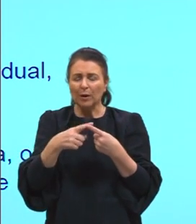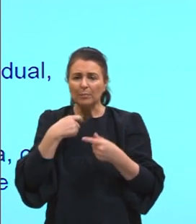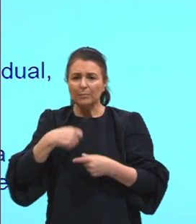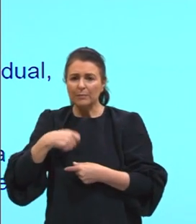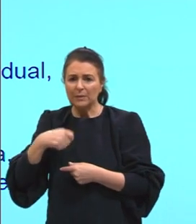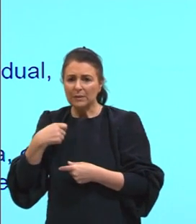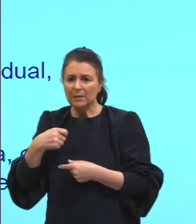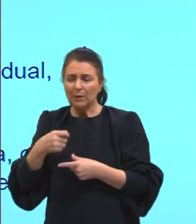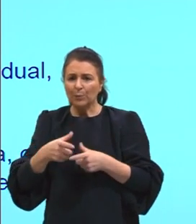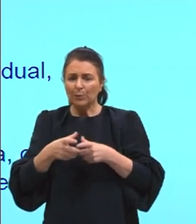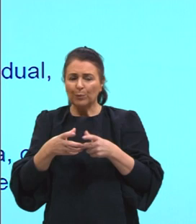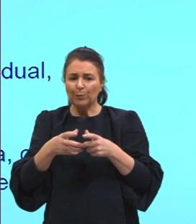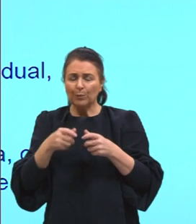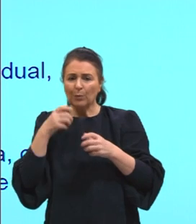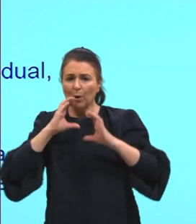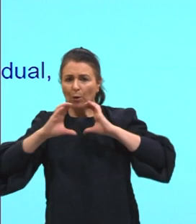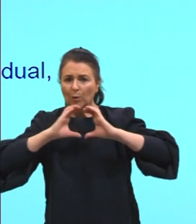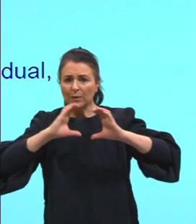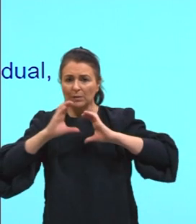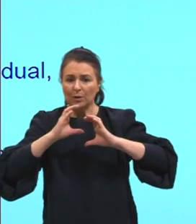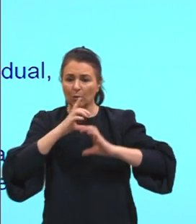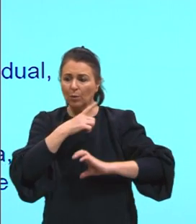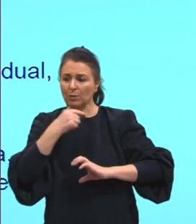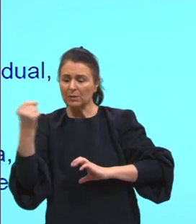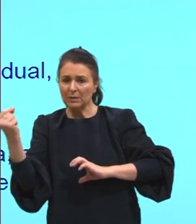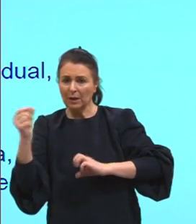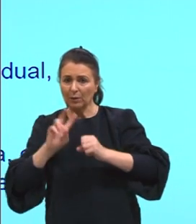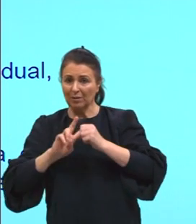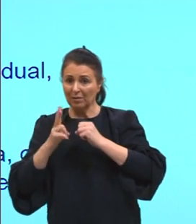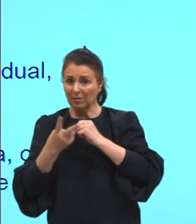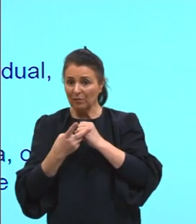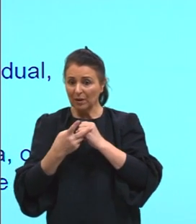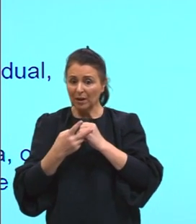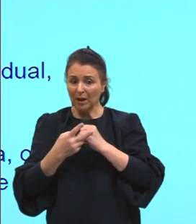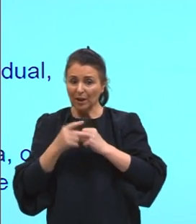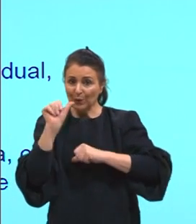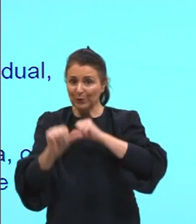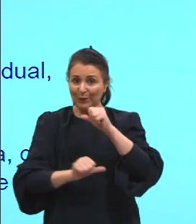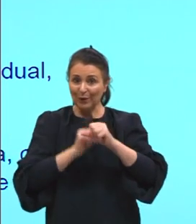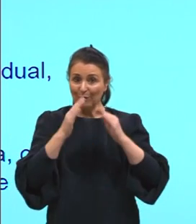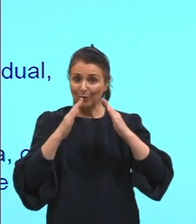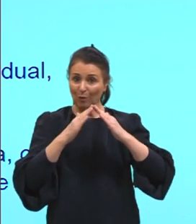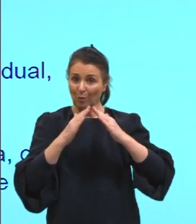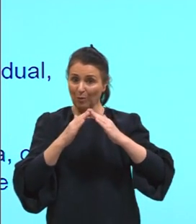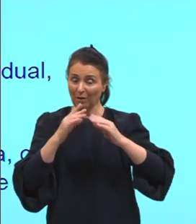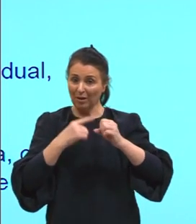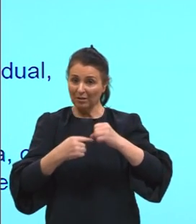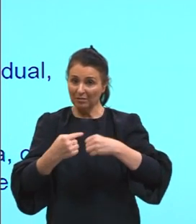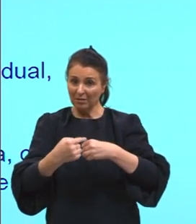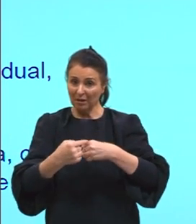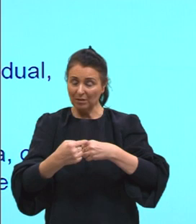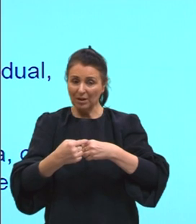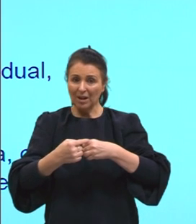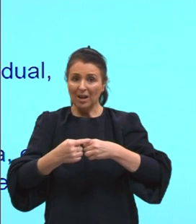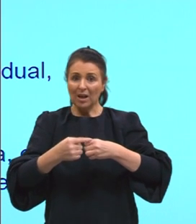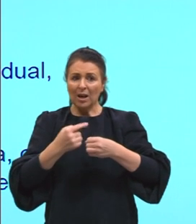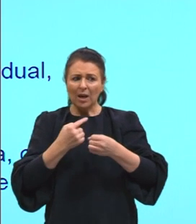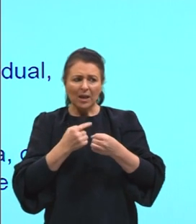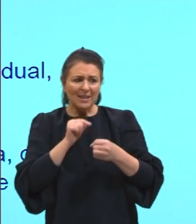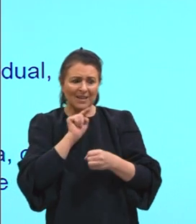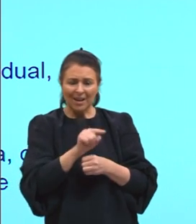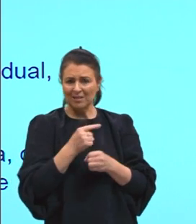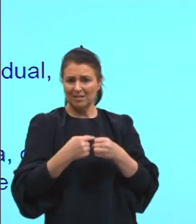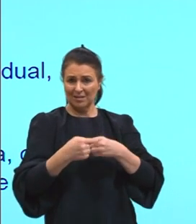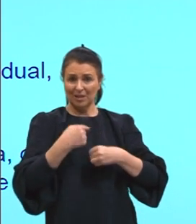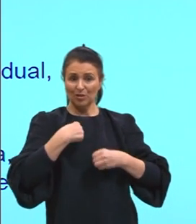me comunicar com alguém, então, eu saio da minha vila e vou morar na cidade, né, cidade local, essa cidade acaba sendo inflada, né, por